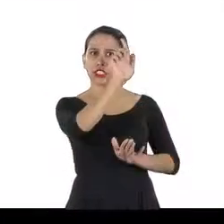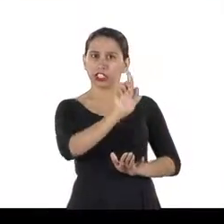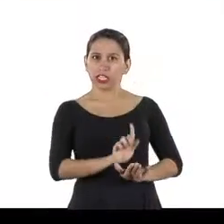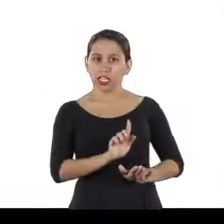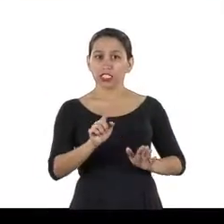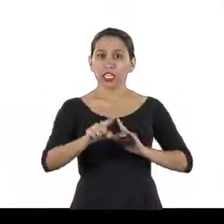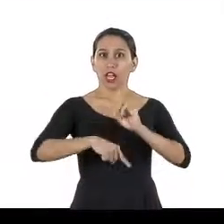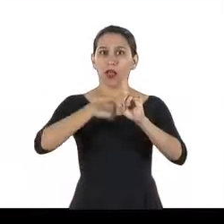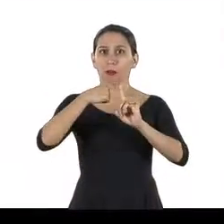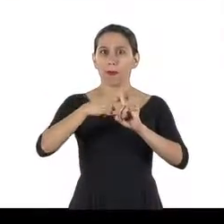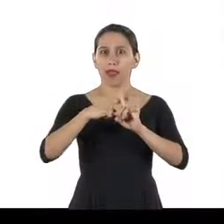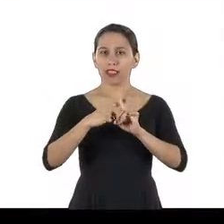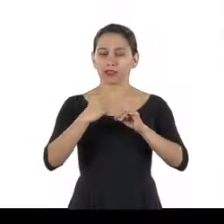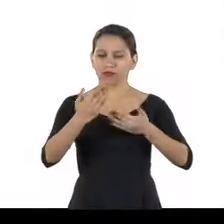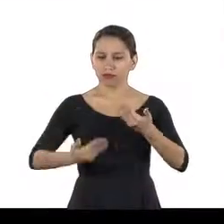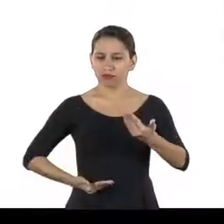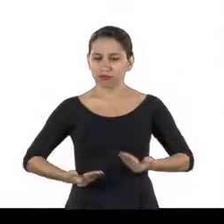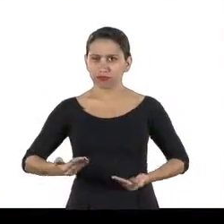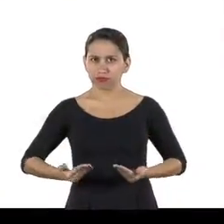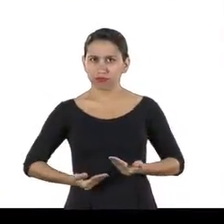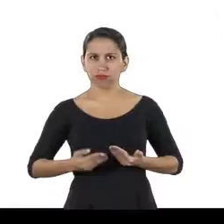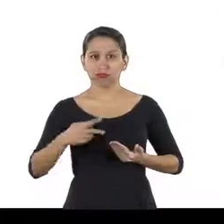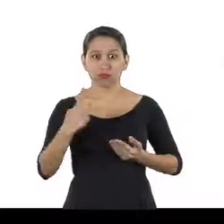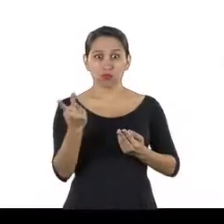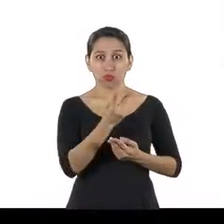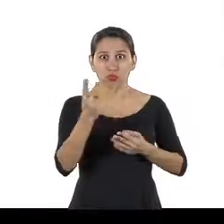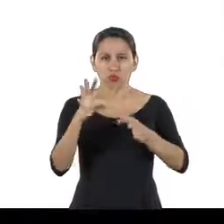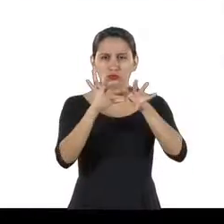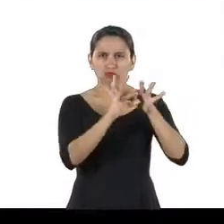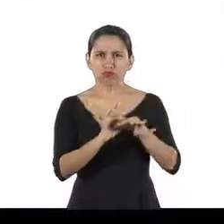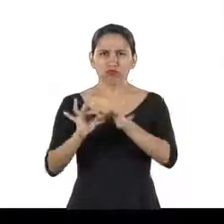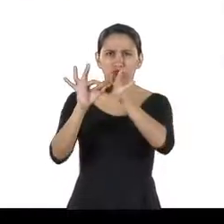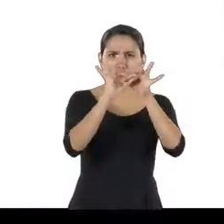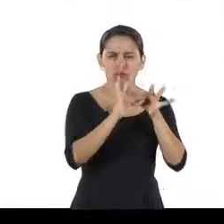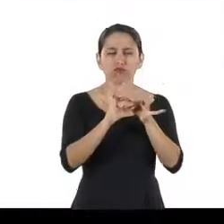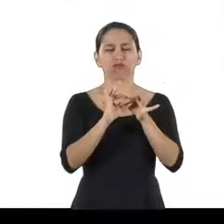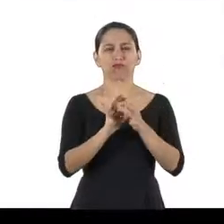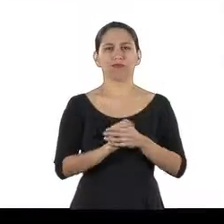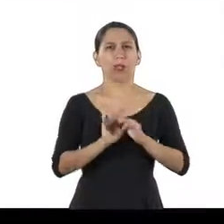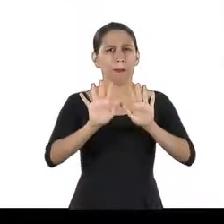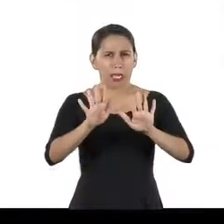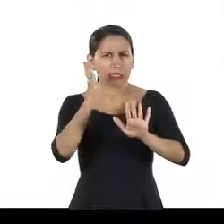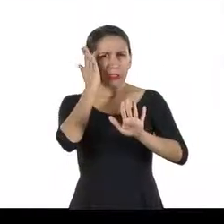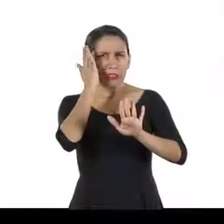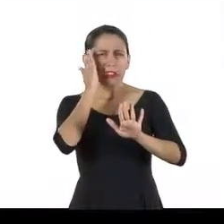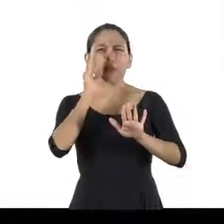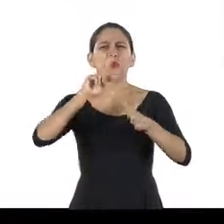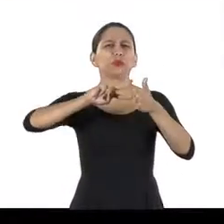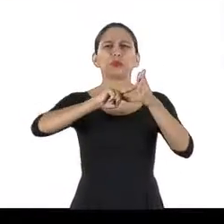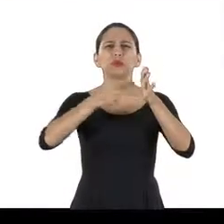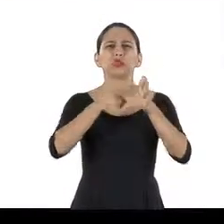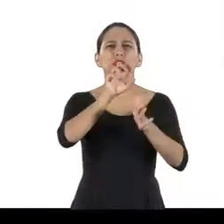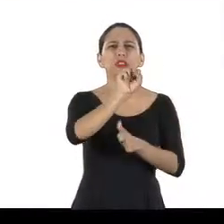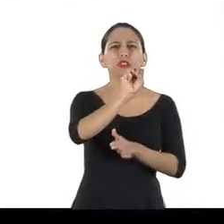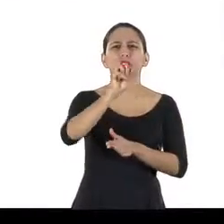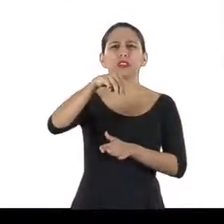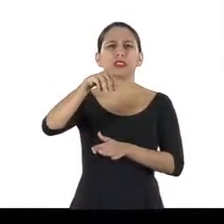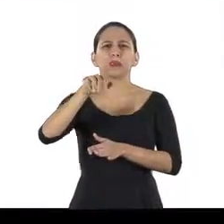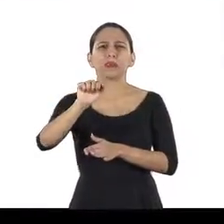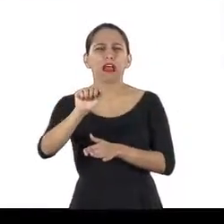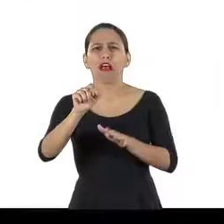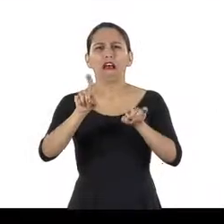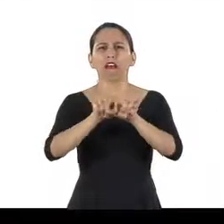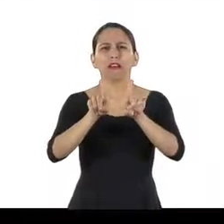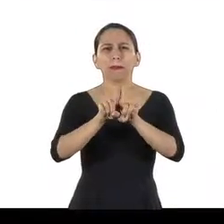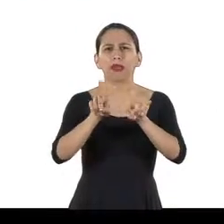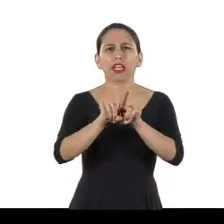agir sempre de maneira proativa. Mas você já parou para pensar no que essa palavra significa? Ser proativo é prevenir